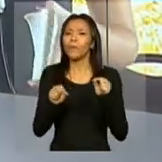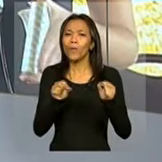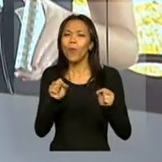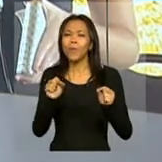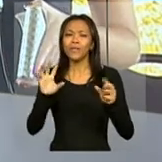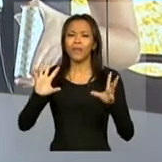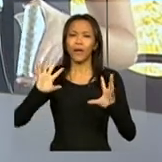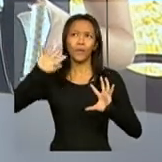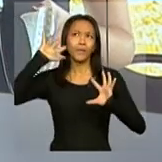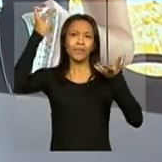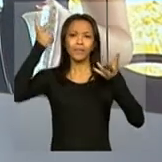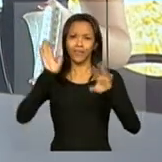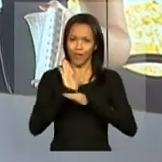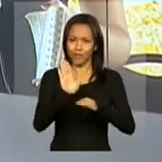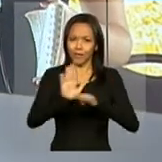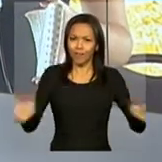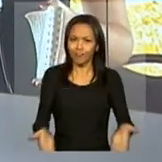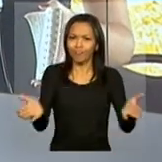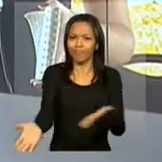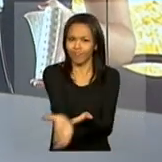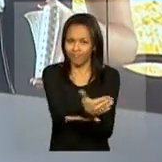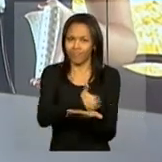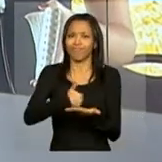clima tem colaborado aí com a colheita?